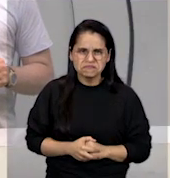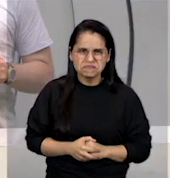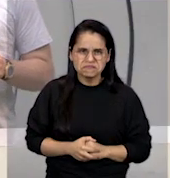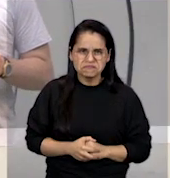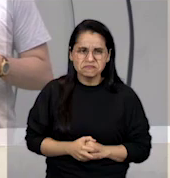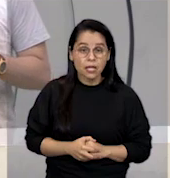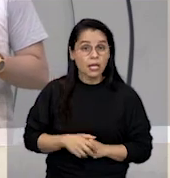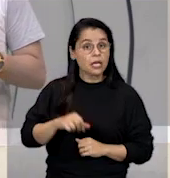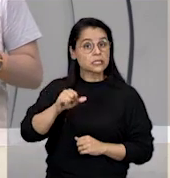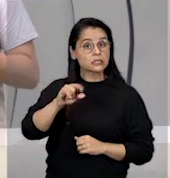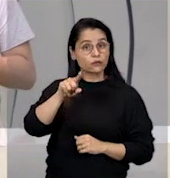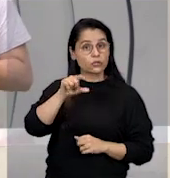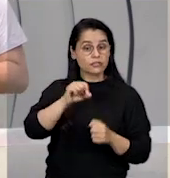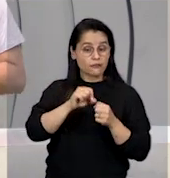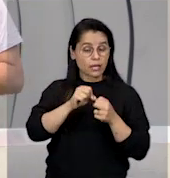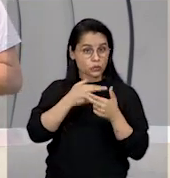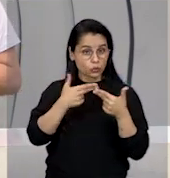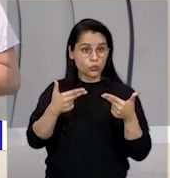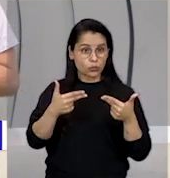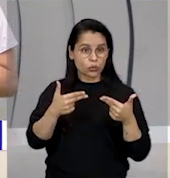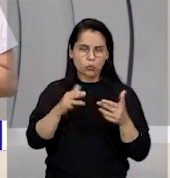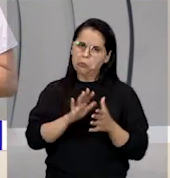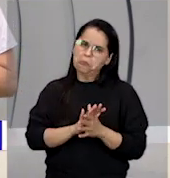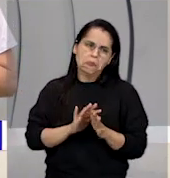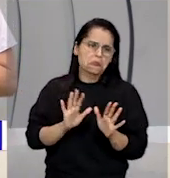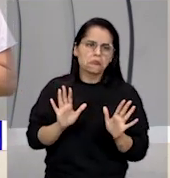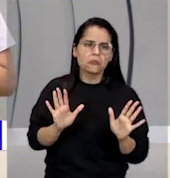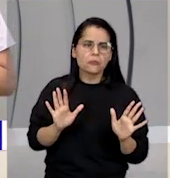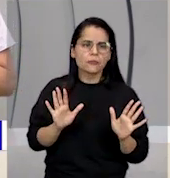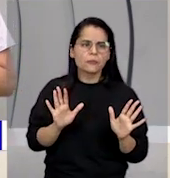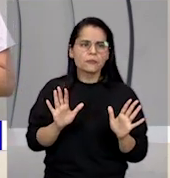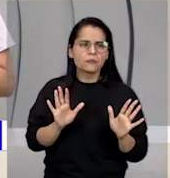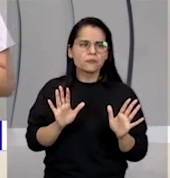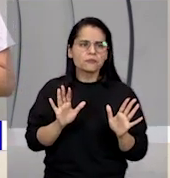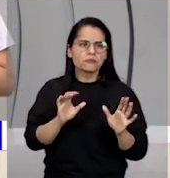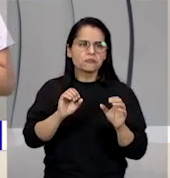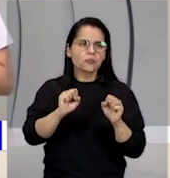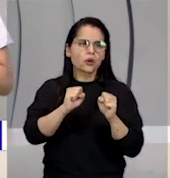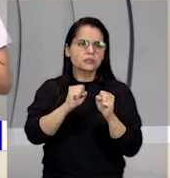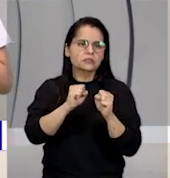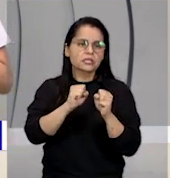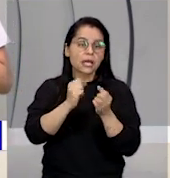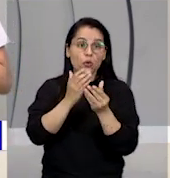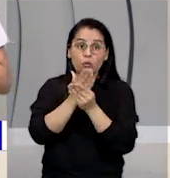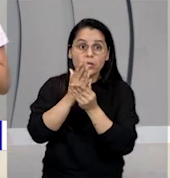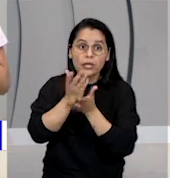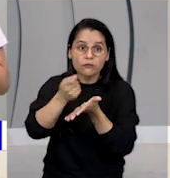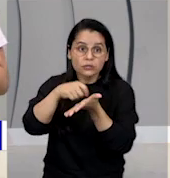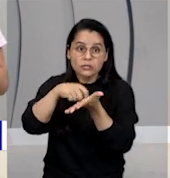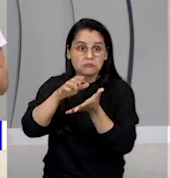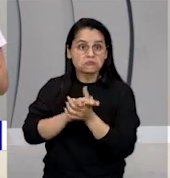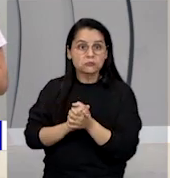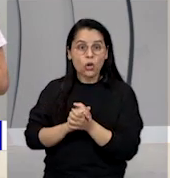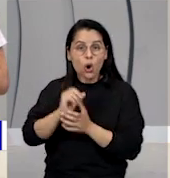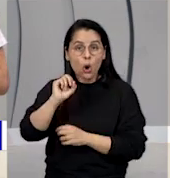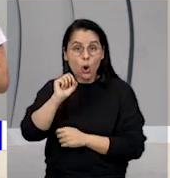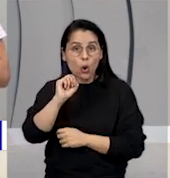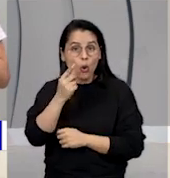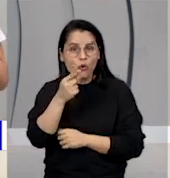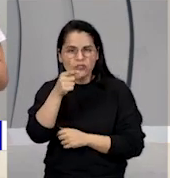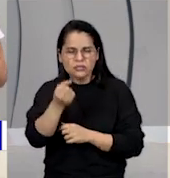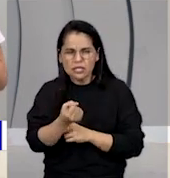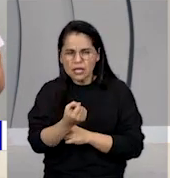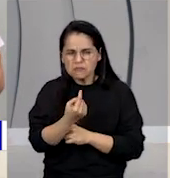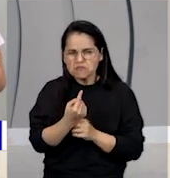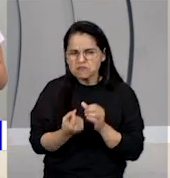Se você produz alguma coisa, que seja um livro, uma música, um